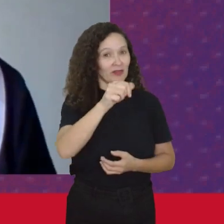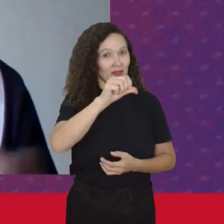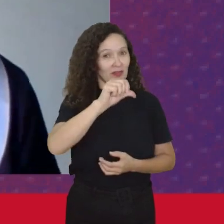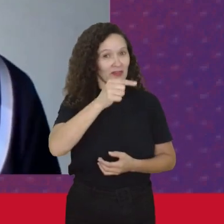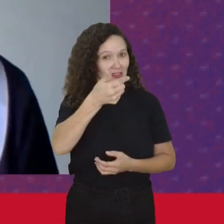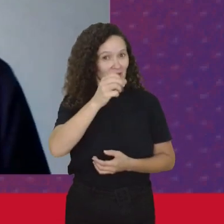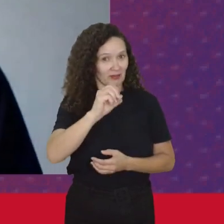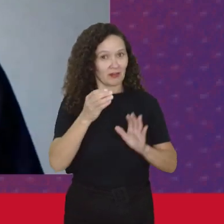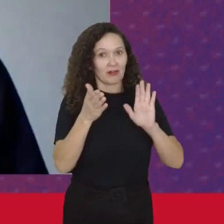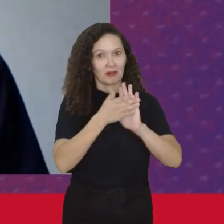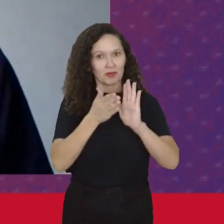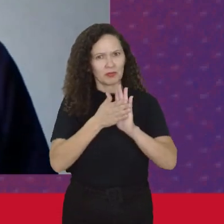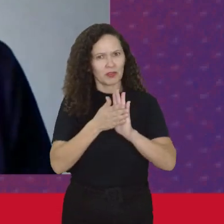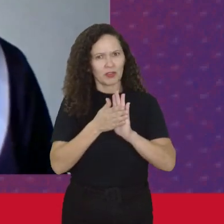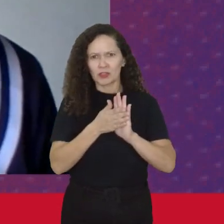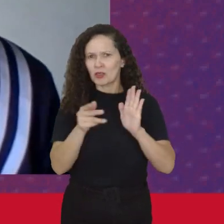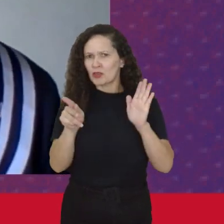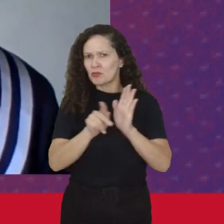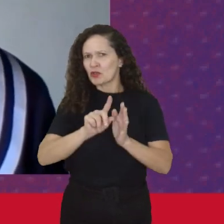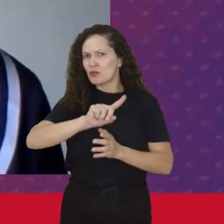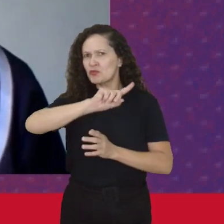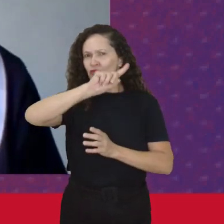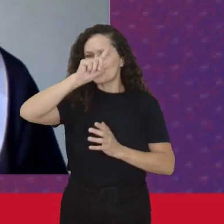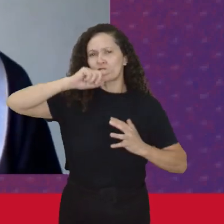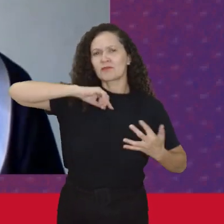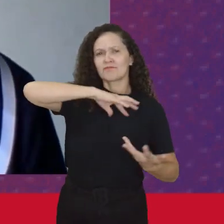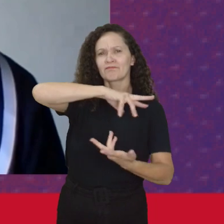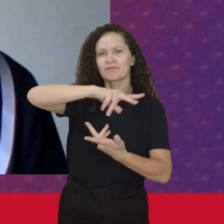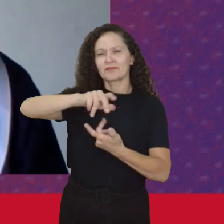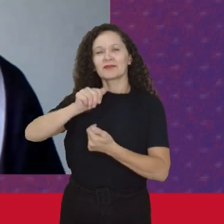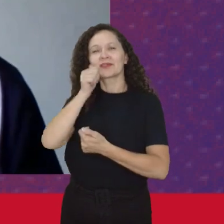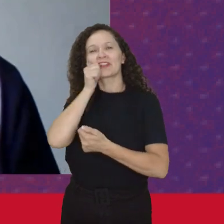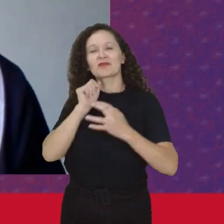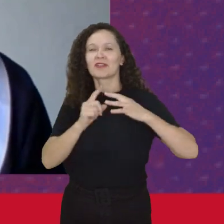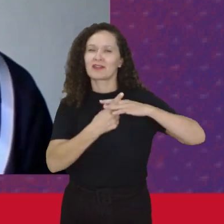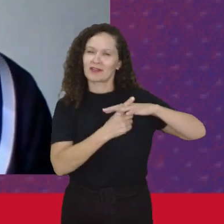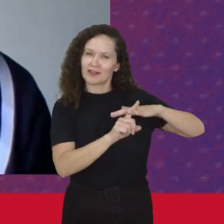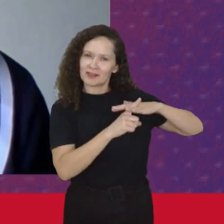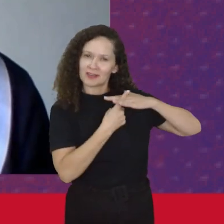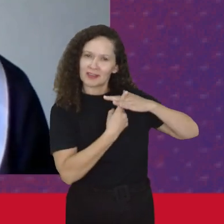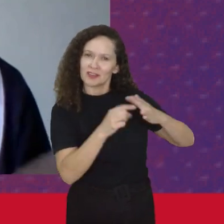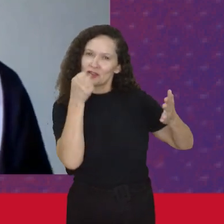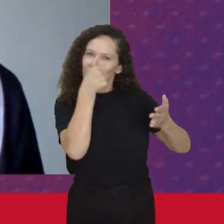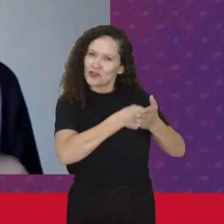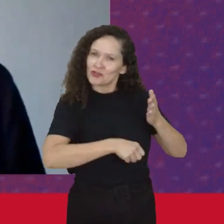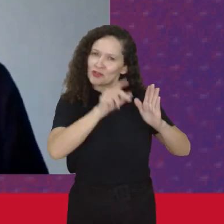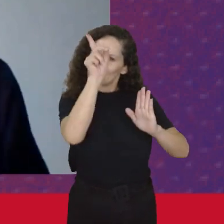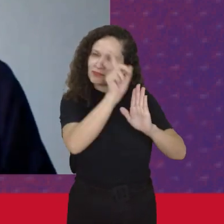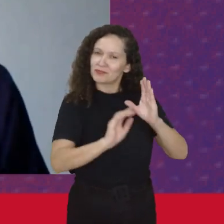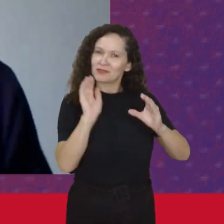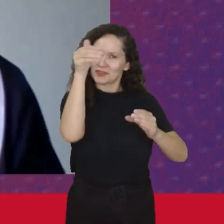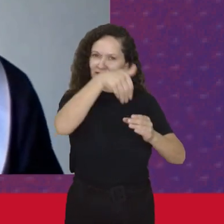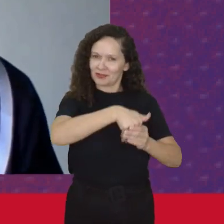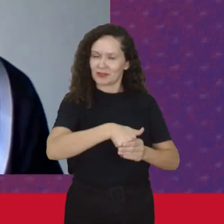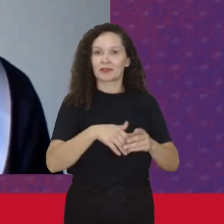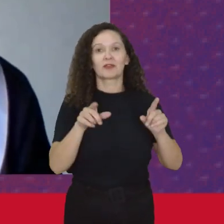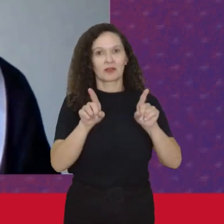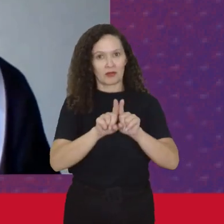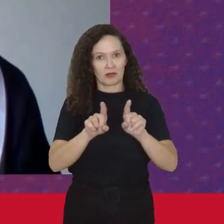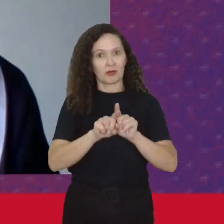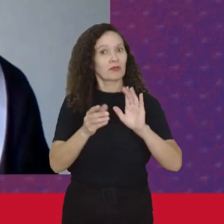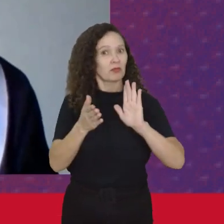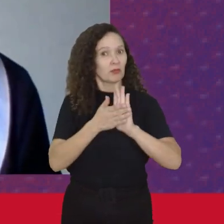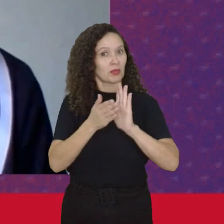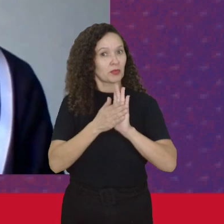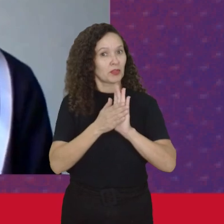proposta De ter um dia Internacional Das Mulheres Socialistas De luta Pelo direito ao voto E isso também Foi proposto